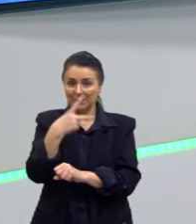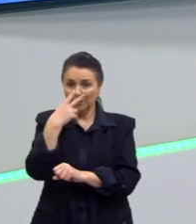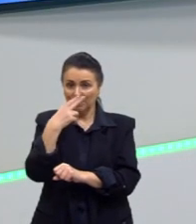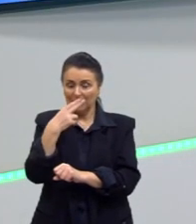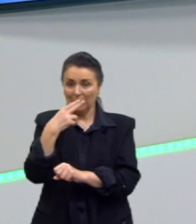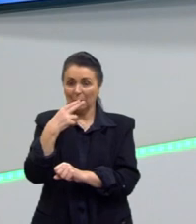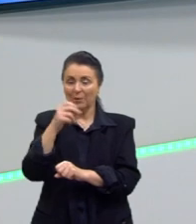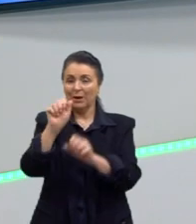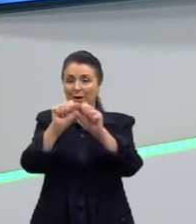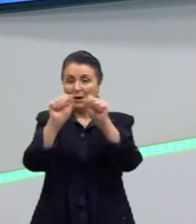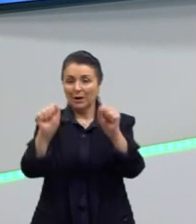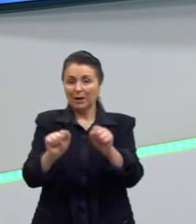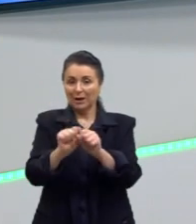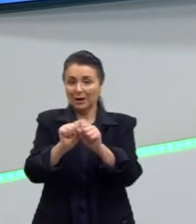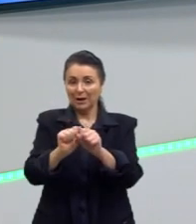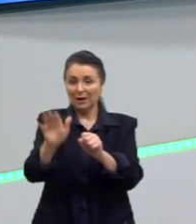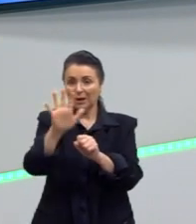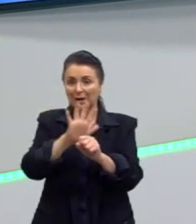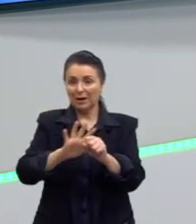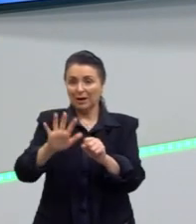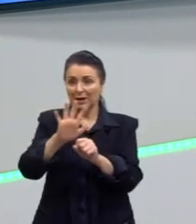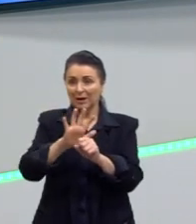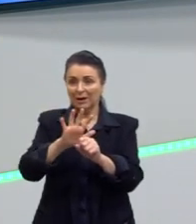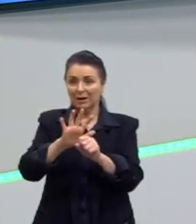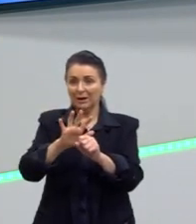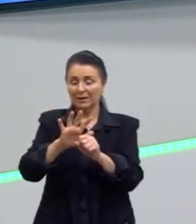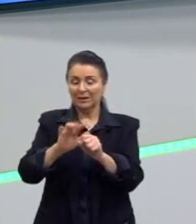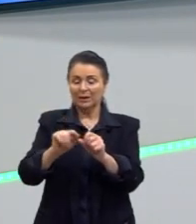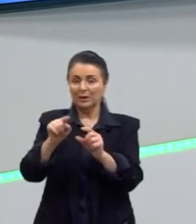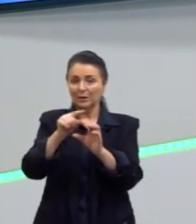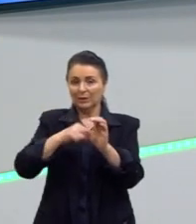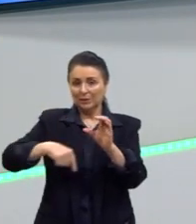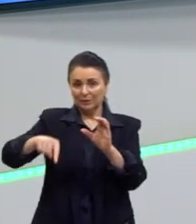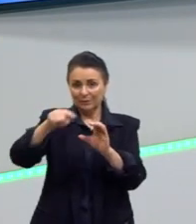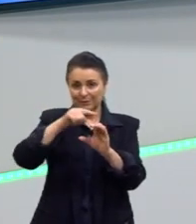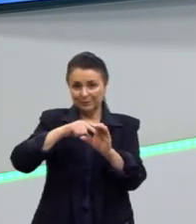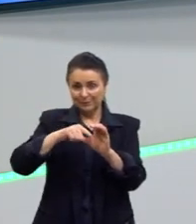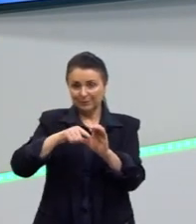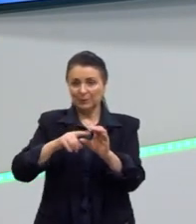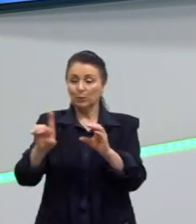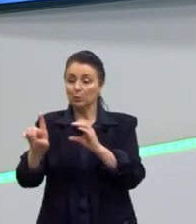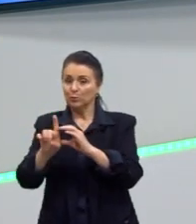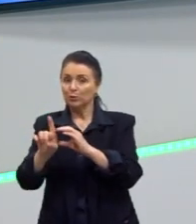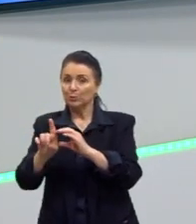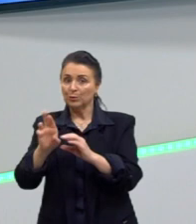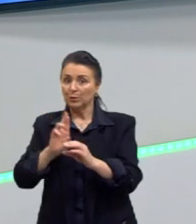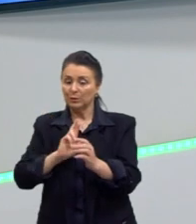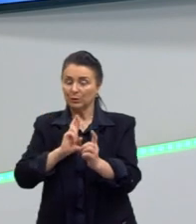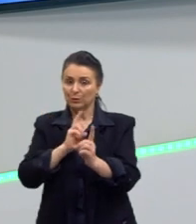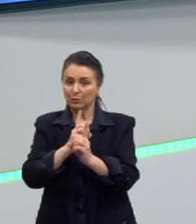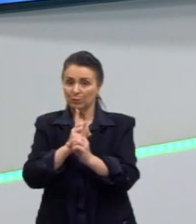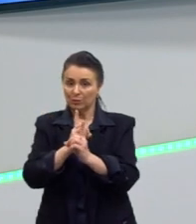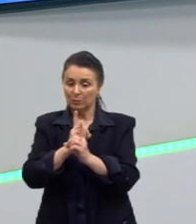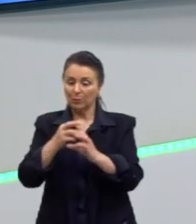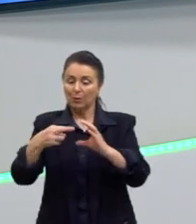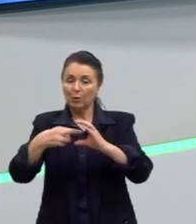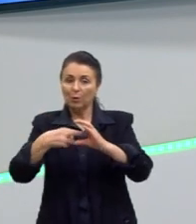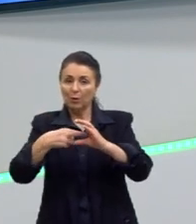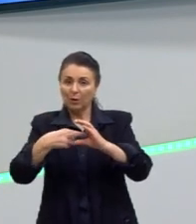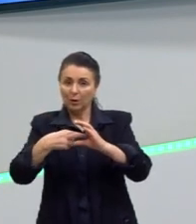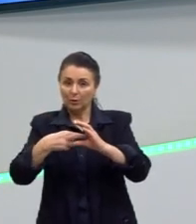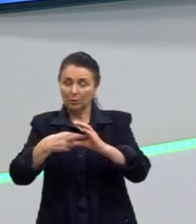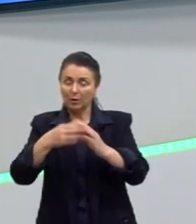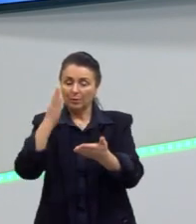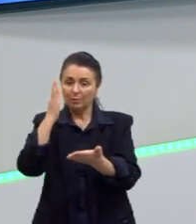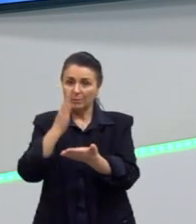área do círculo. Nós temos a informação do diâmetro. Nós conseguimos, então, chegar no raio, sendo que o raio é exatamente